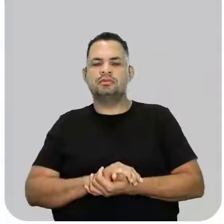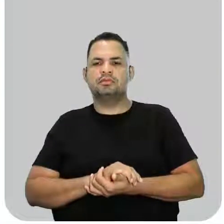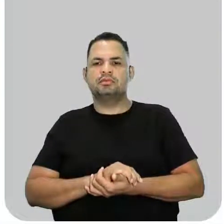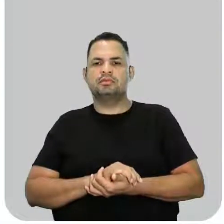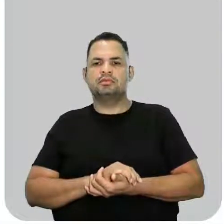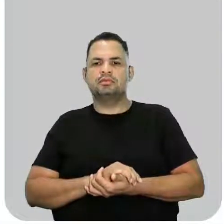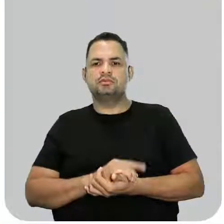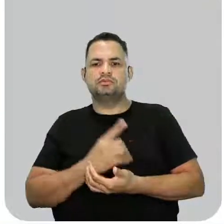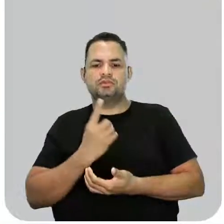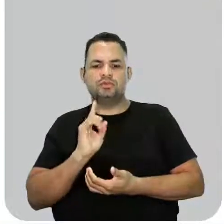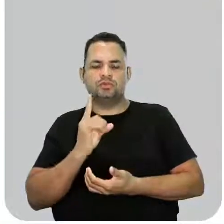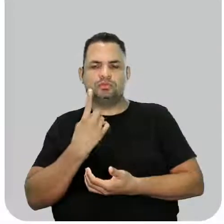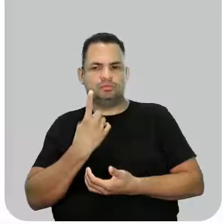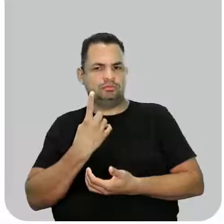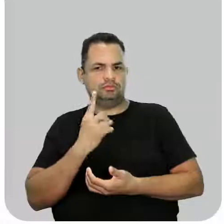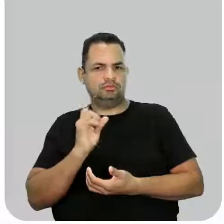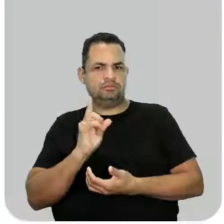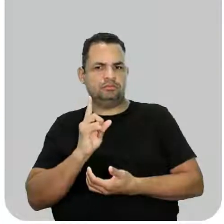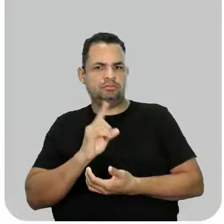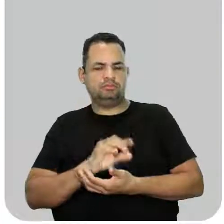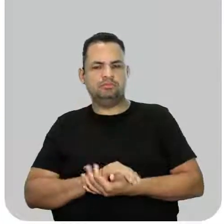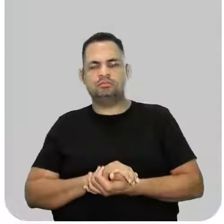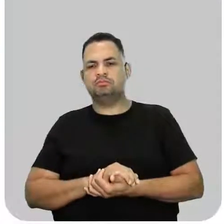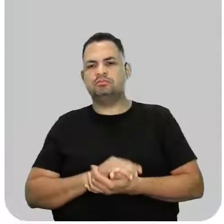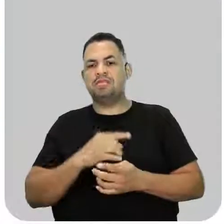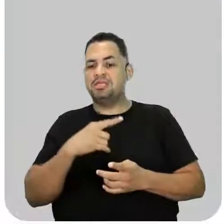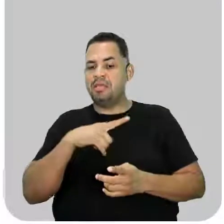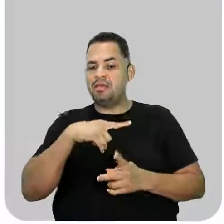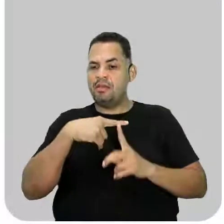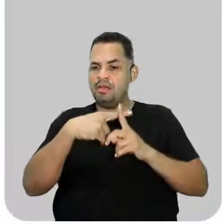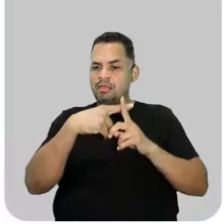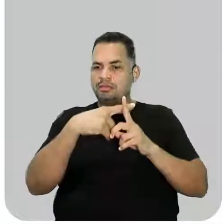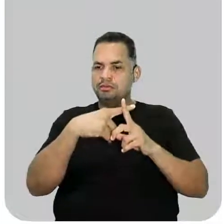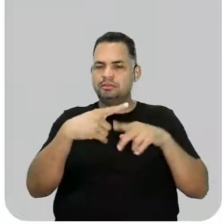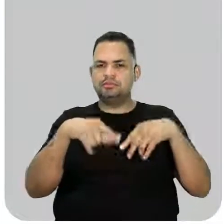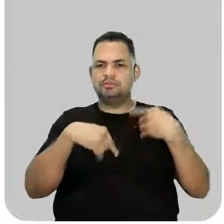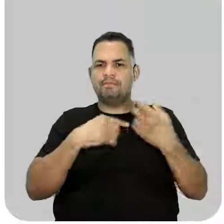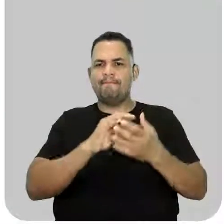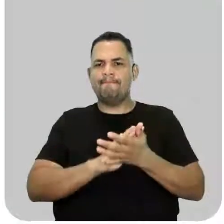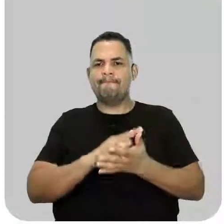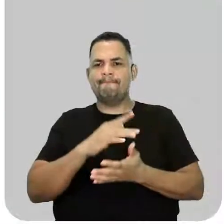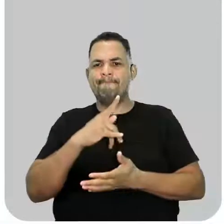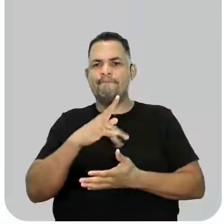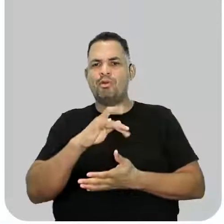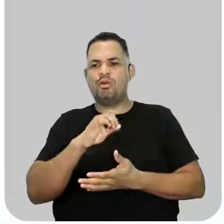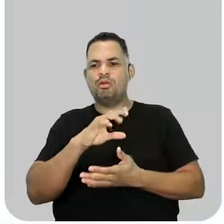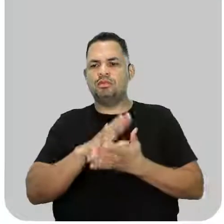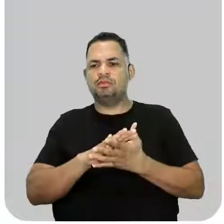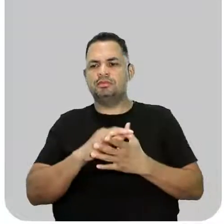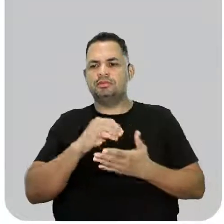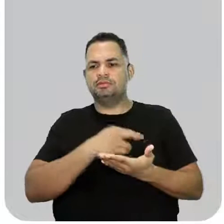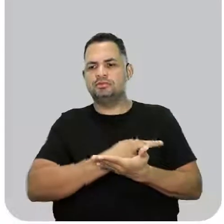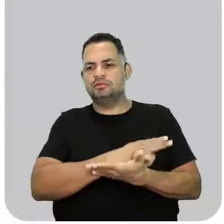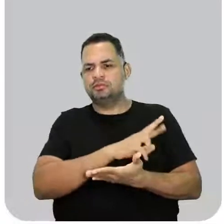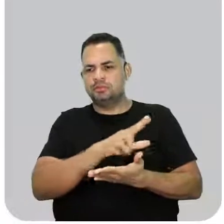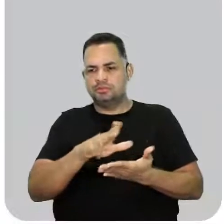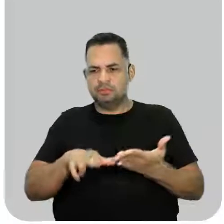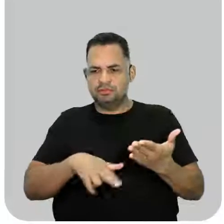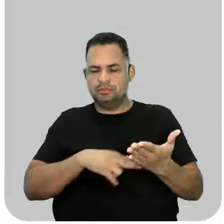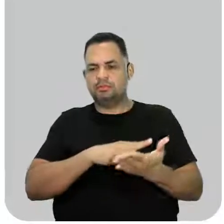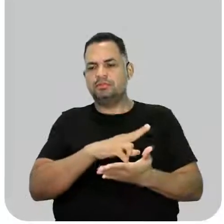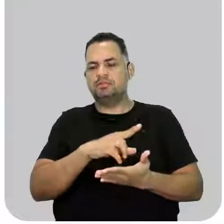só que é só uma? Não, é mais de uma. Então poli quer dizer muito, muito